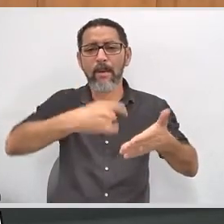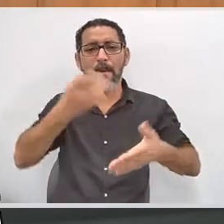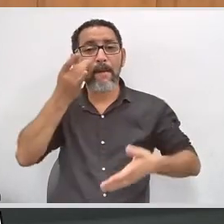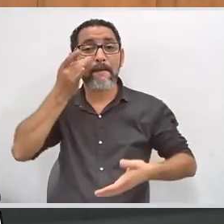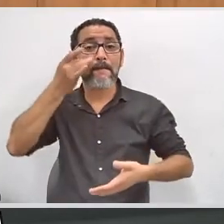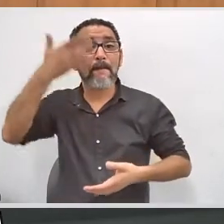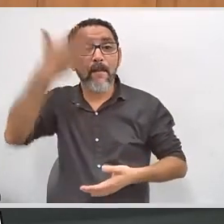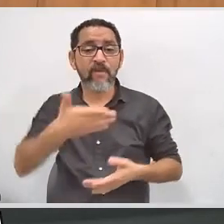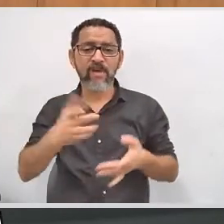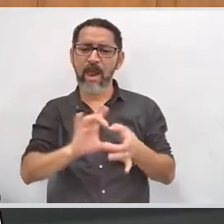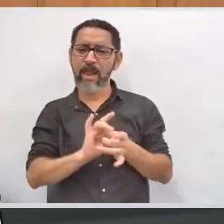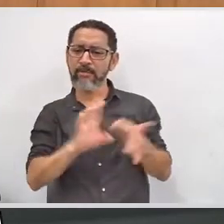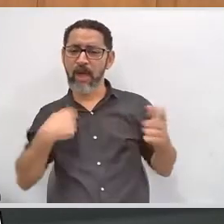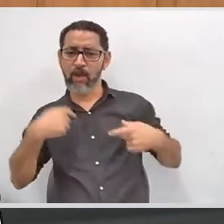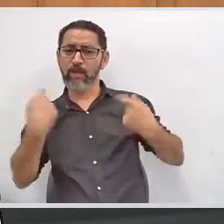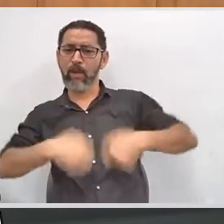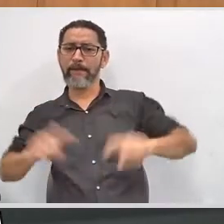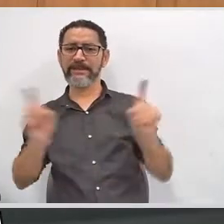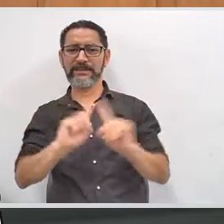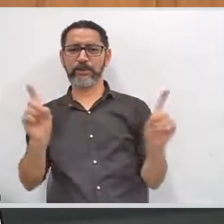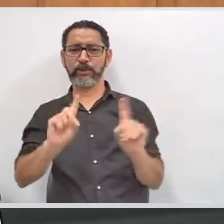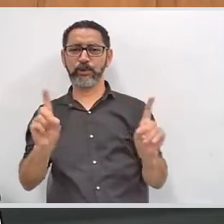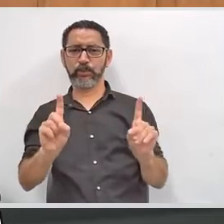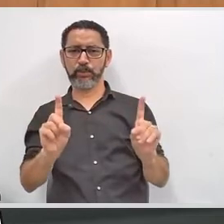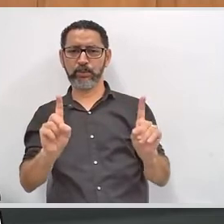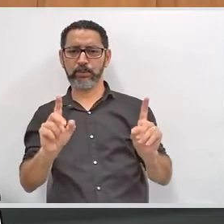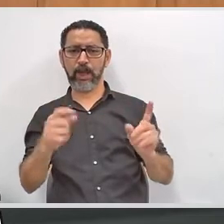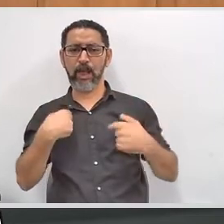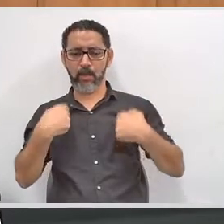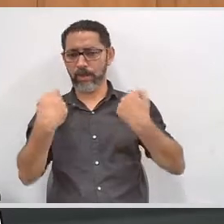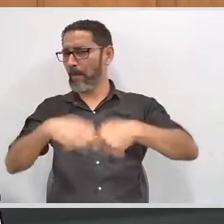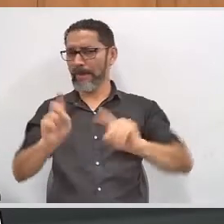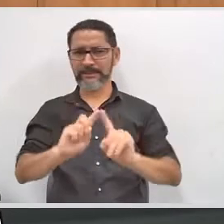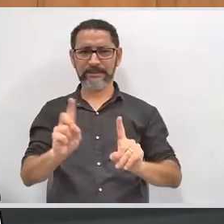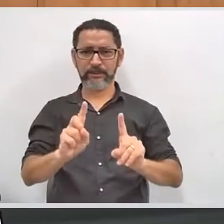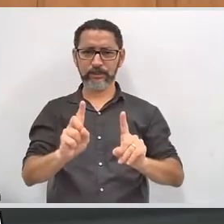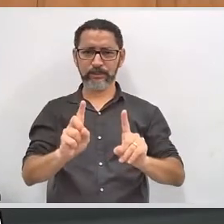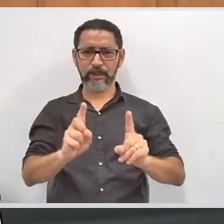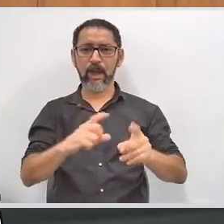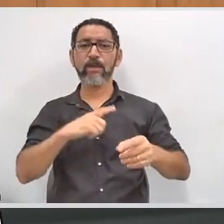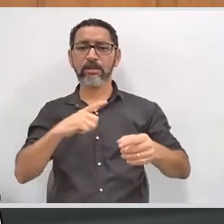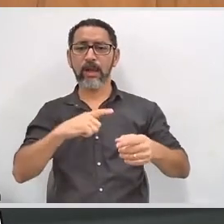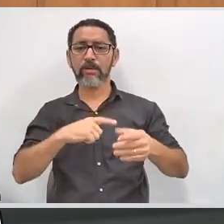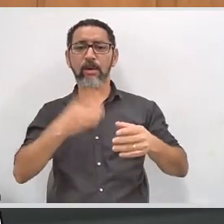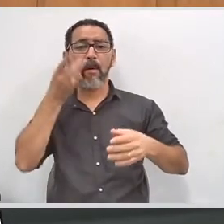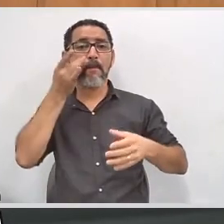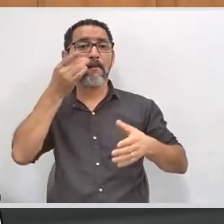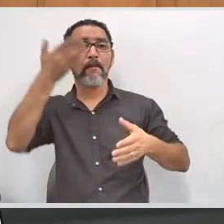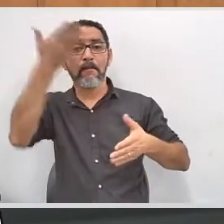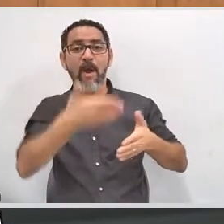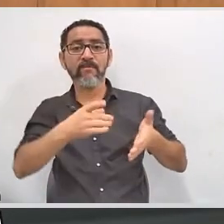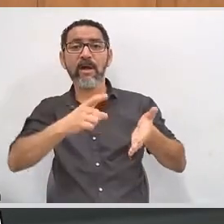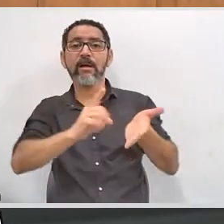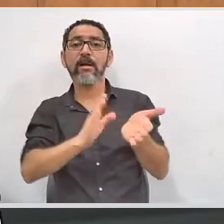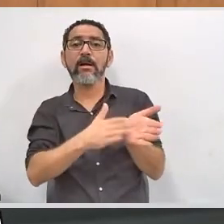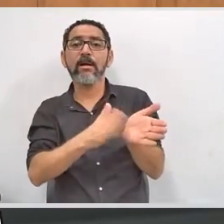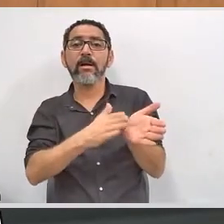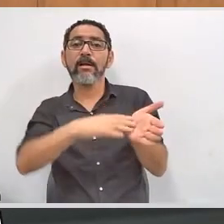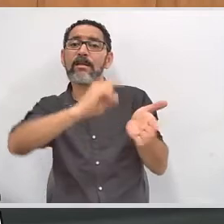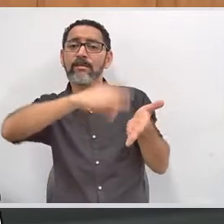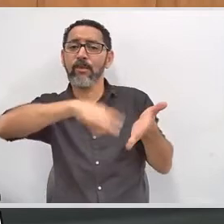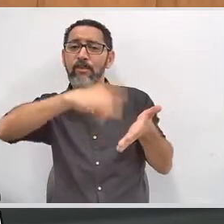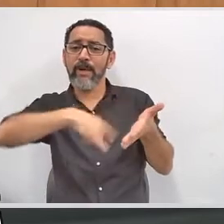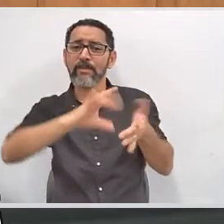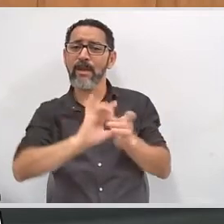à votação. Apesar da votação ser obrigatória, então, como regra, todos devemos comparecer, nesse caso específico, a lei